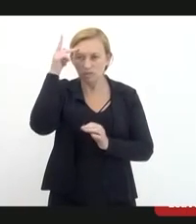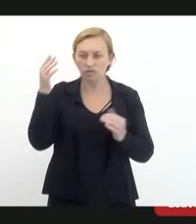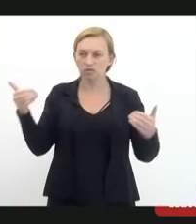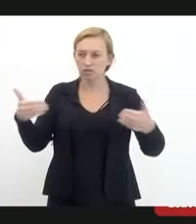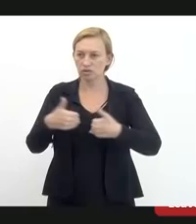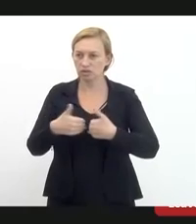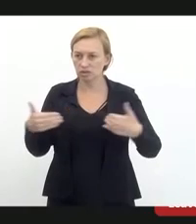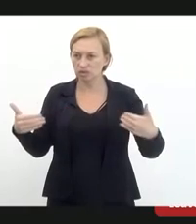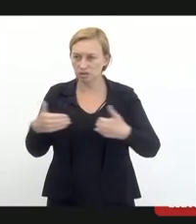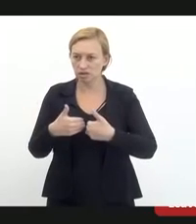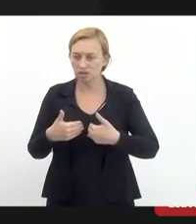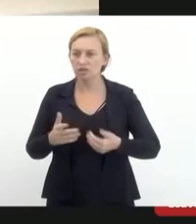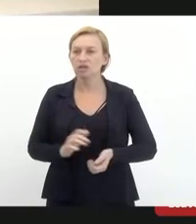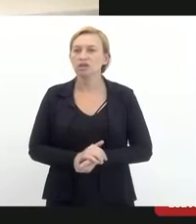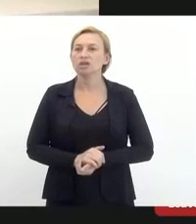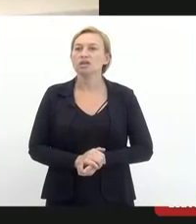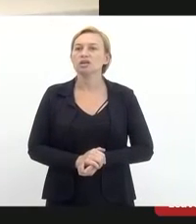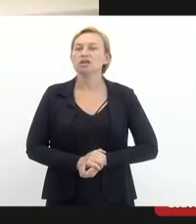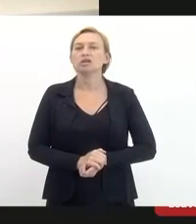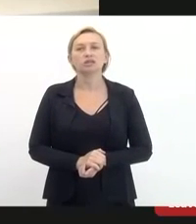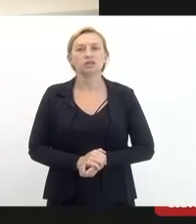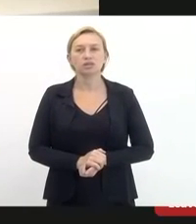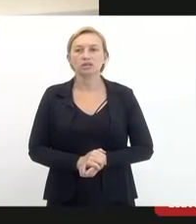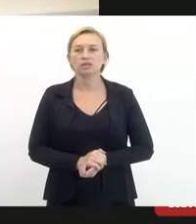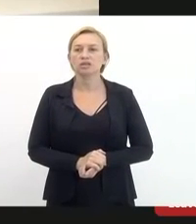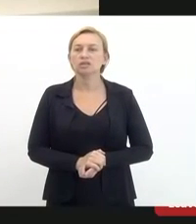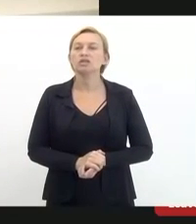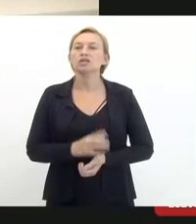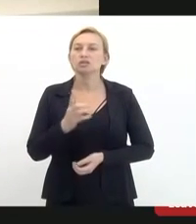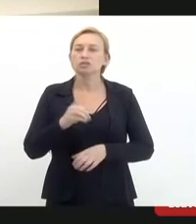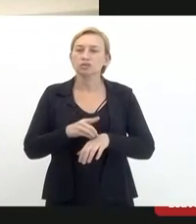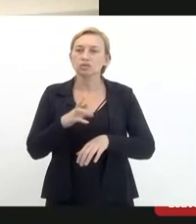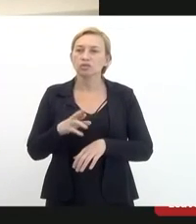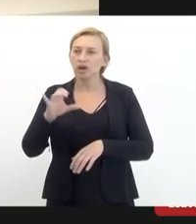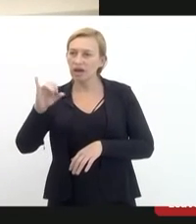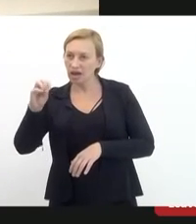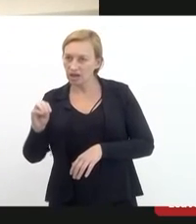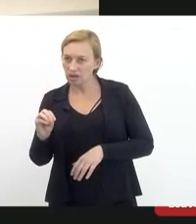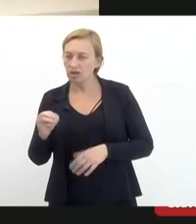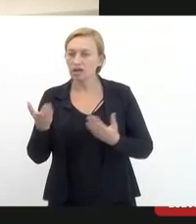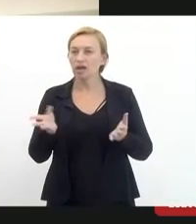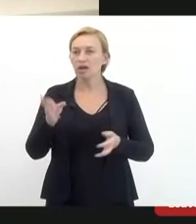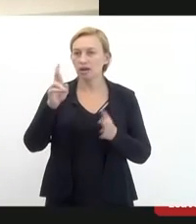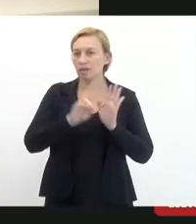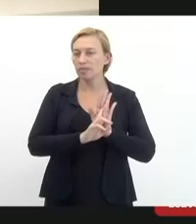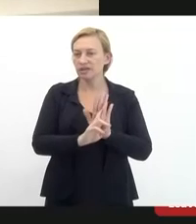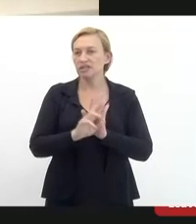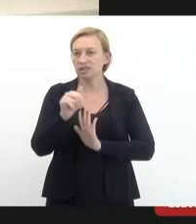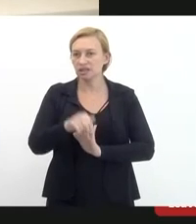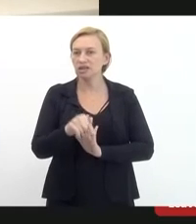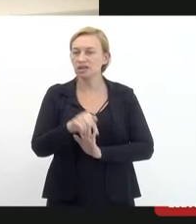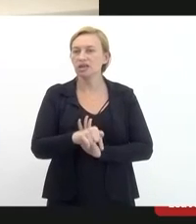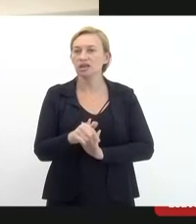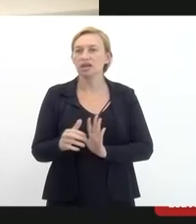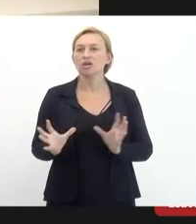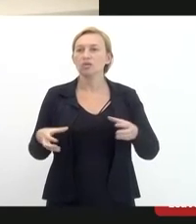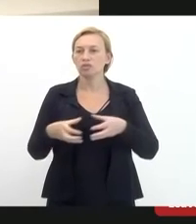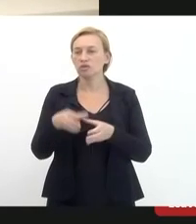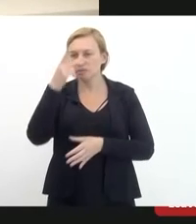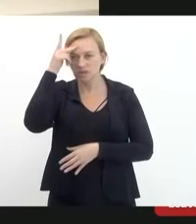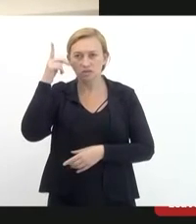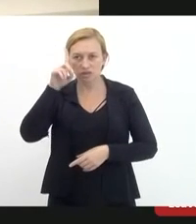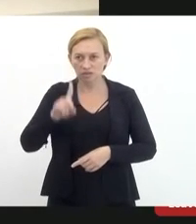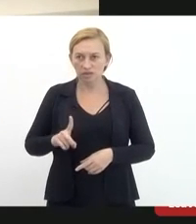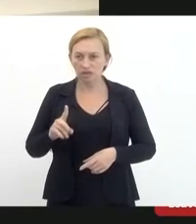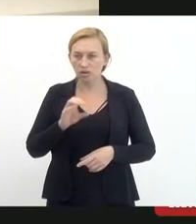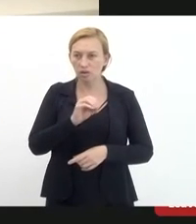pessoas portadoras de necessidades e deficiências e doutor Caio Souza que representa aqui a comissão de pessoas com